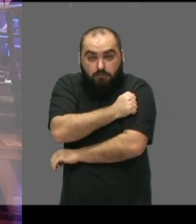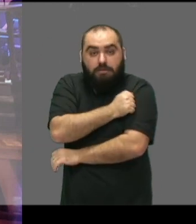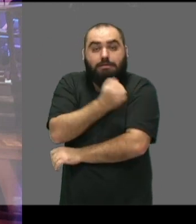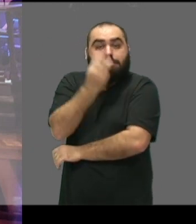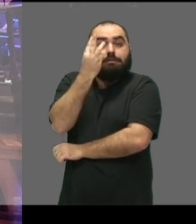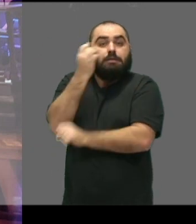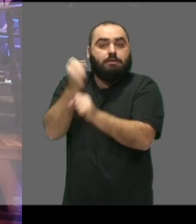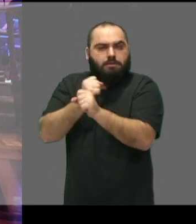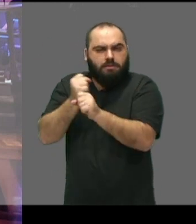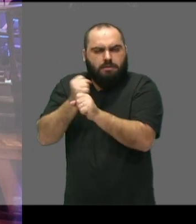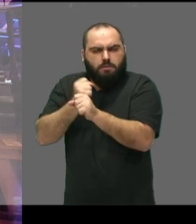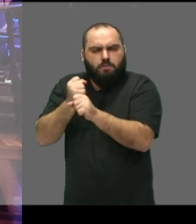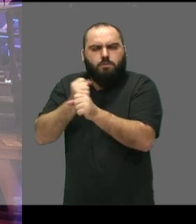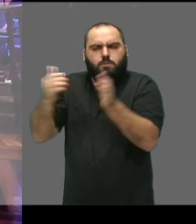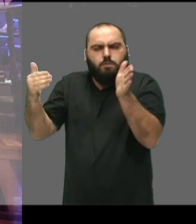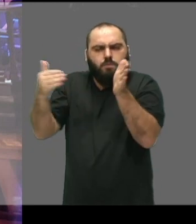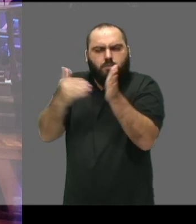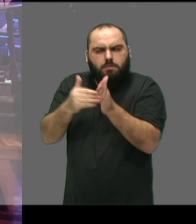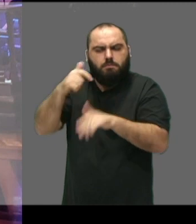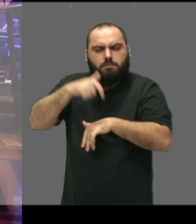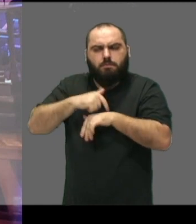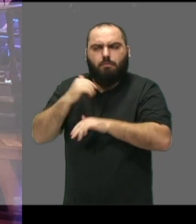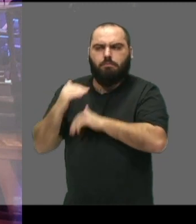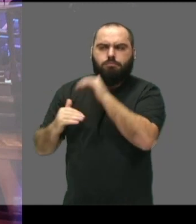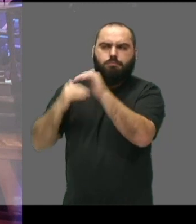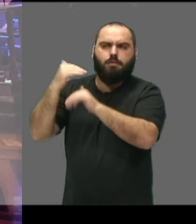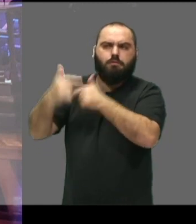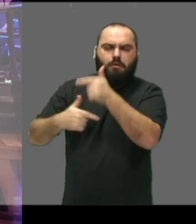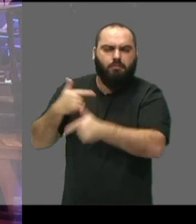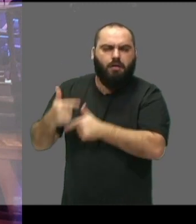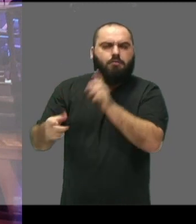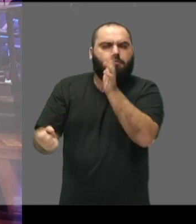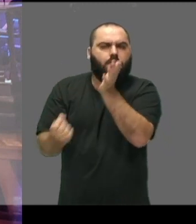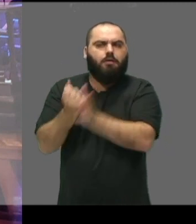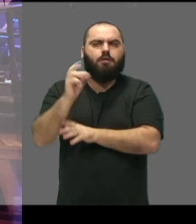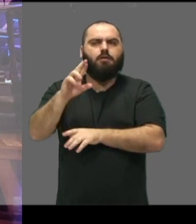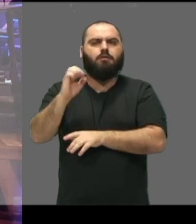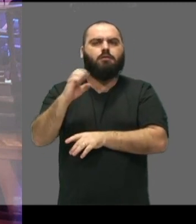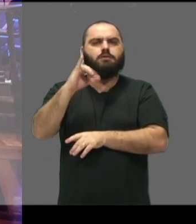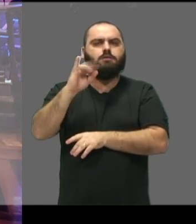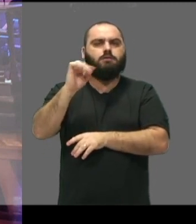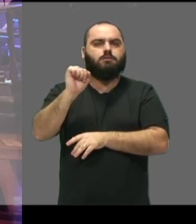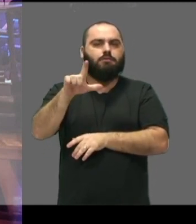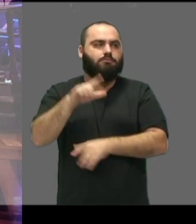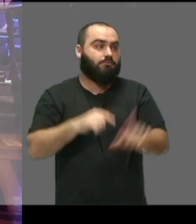de três anos, ali no último ano, desenvolve o seu trabalho, o seu recital. E a dissertação.